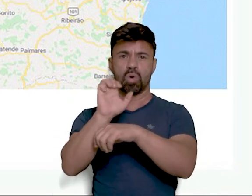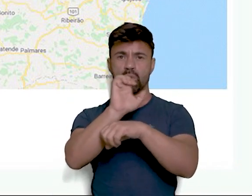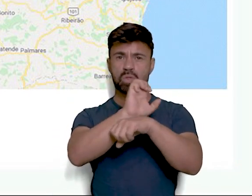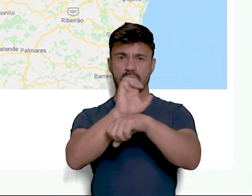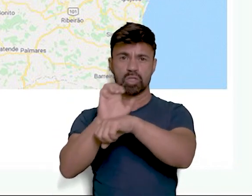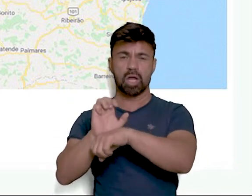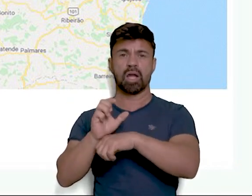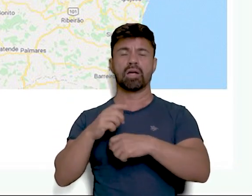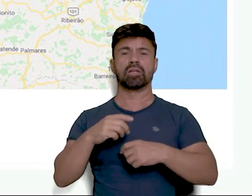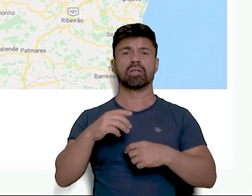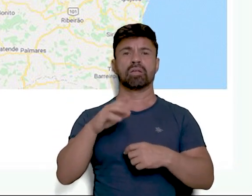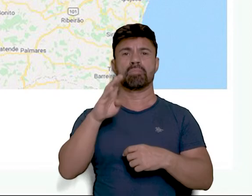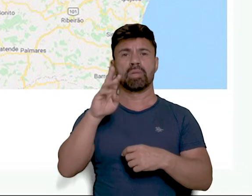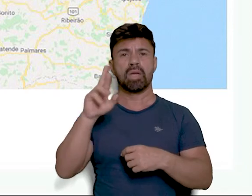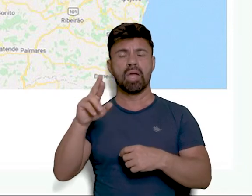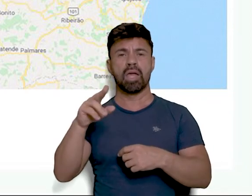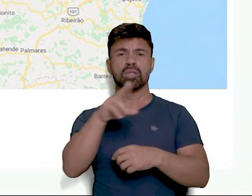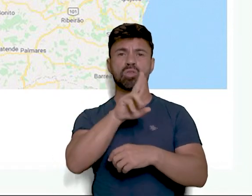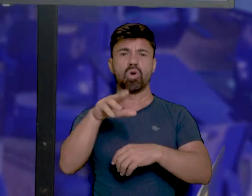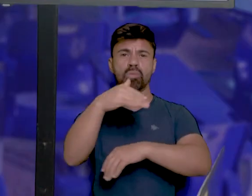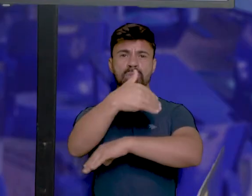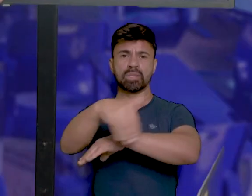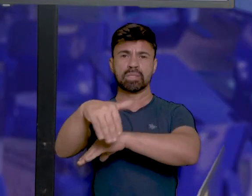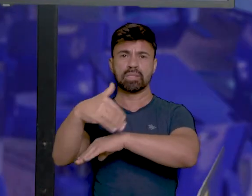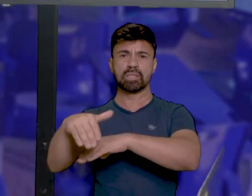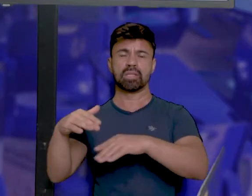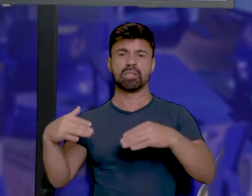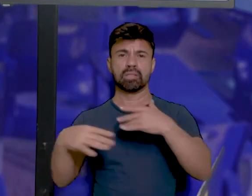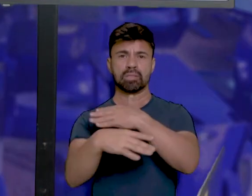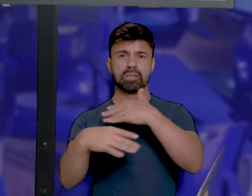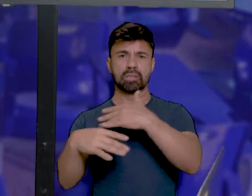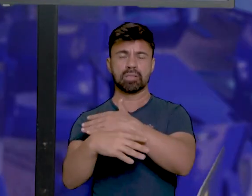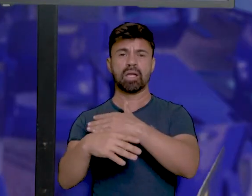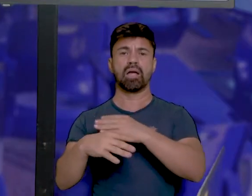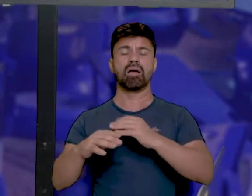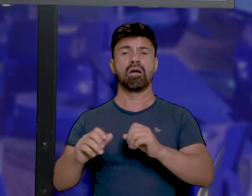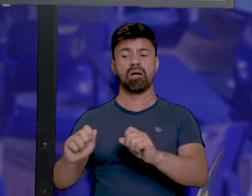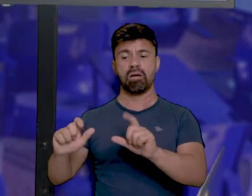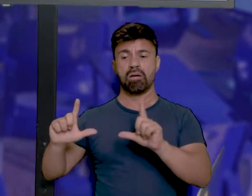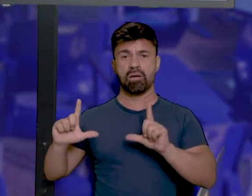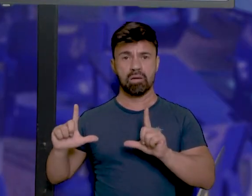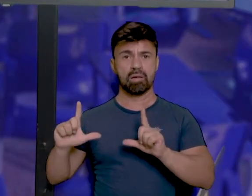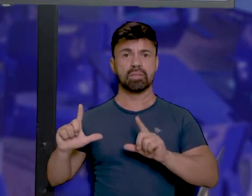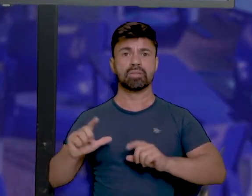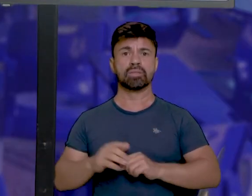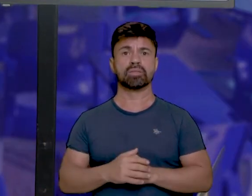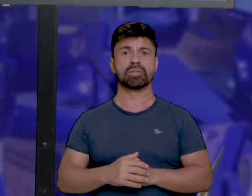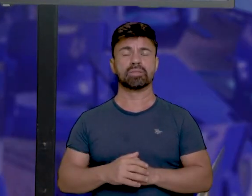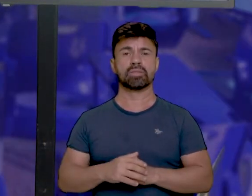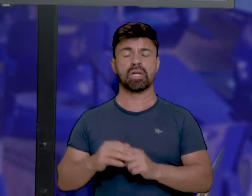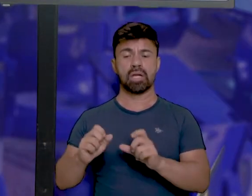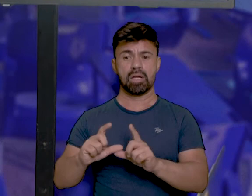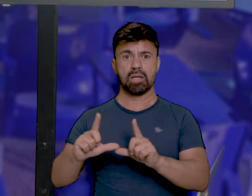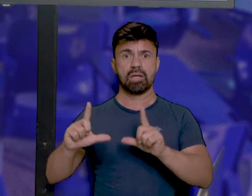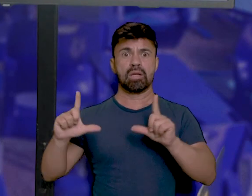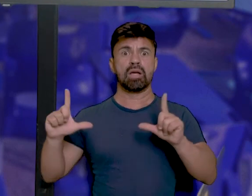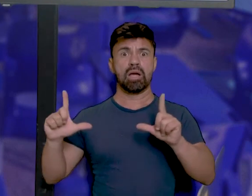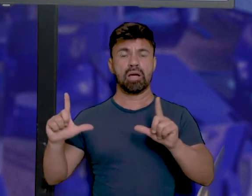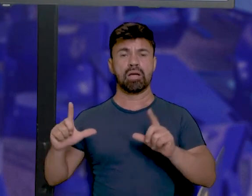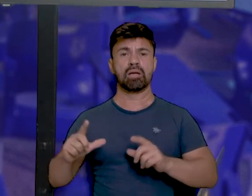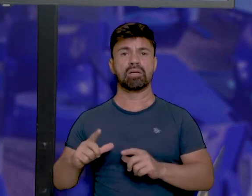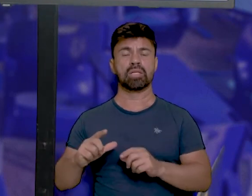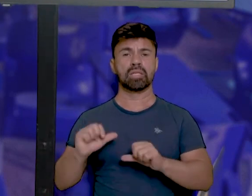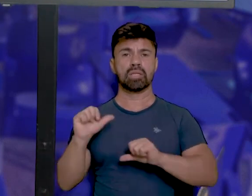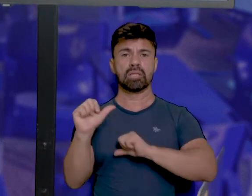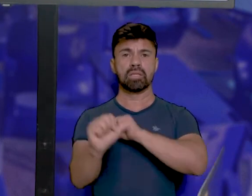se destacar os BRs e o nome das cidades. Quando nós pegamos essa escala. Que é grande escala. Uma escala maior.